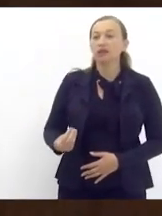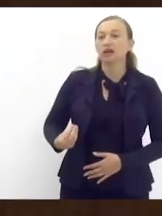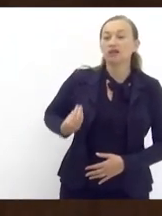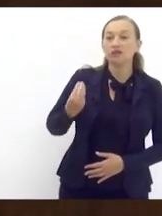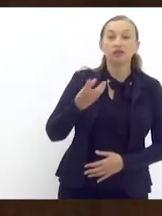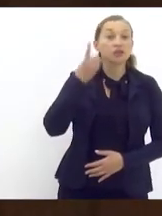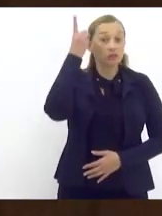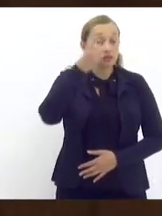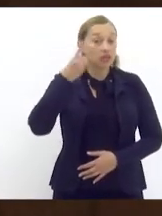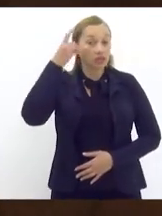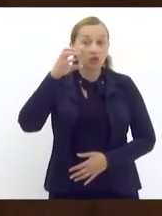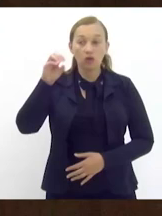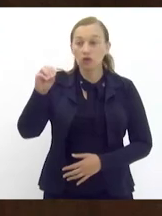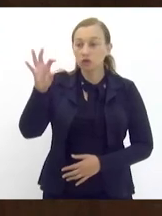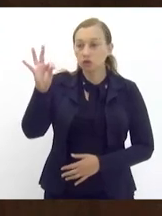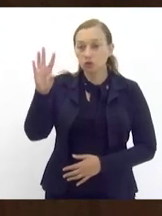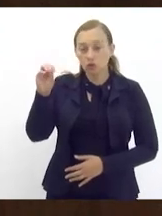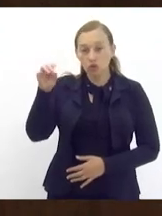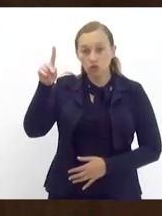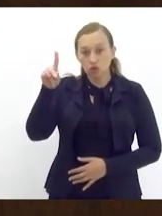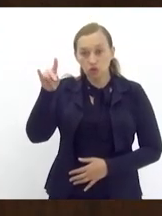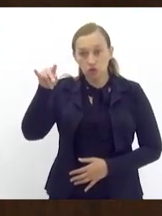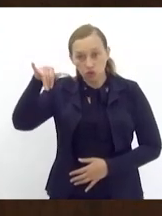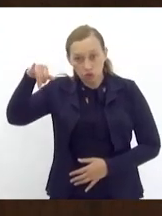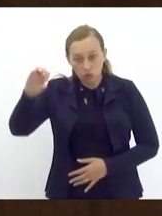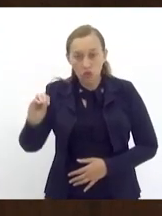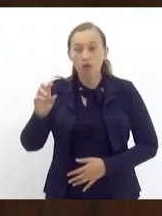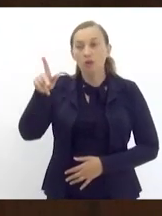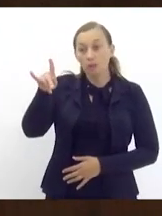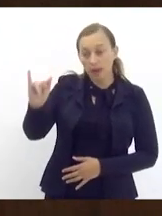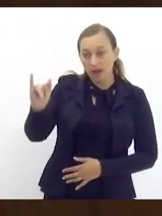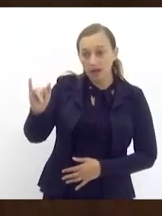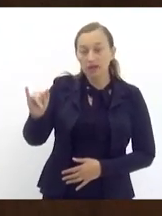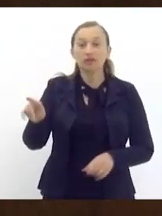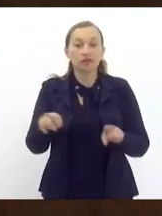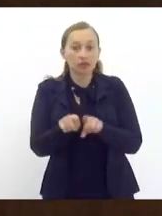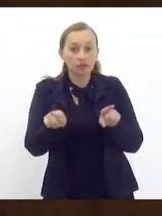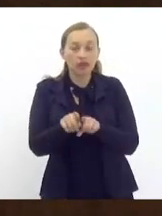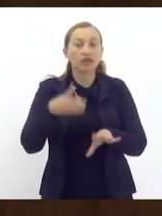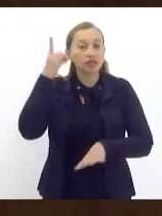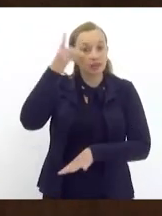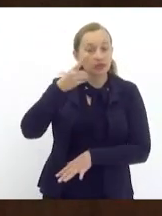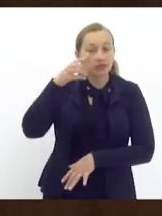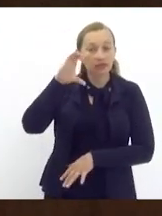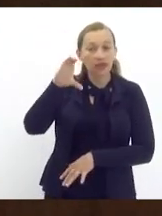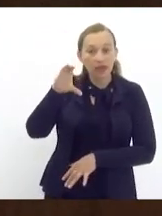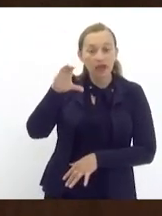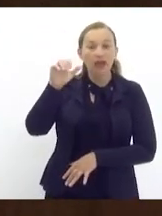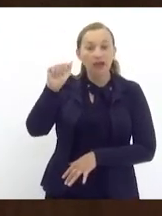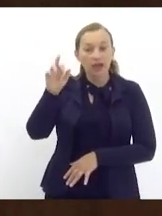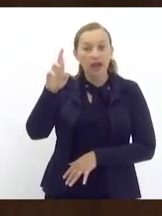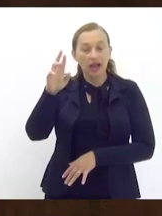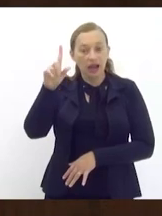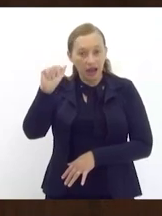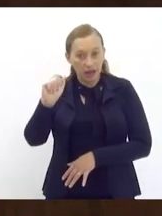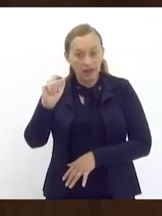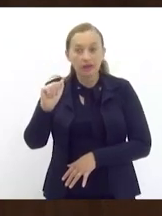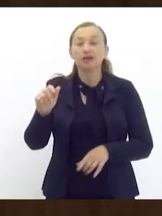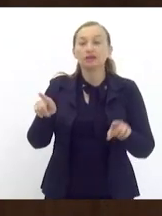Otônio de Paula, pai, que estava presente, da deputada Carla Machado, do deputado Flávio Serafim.